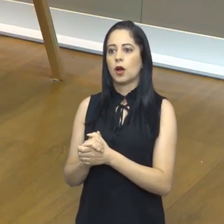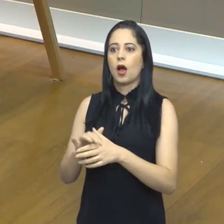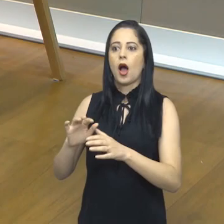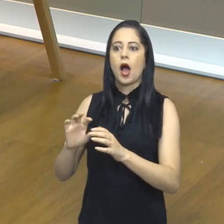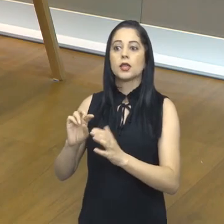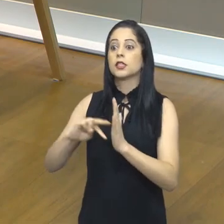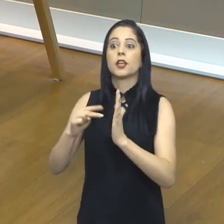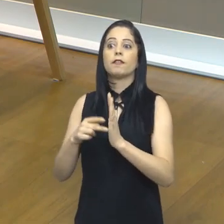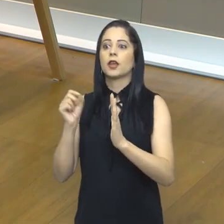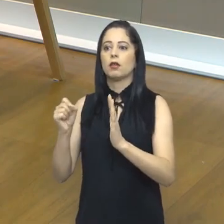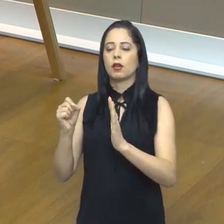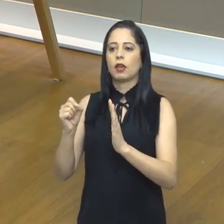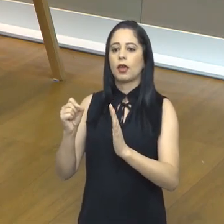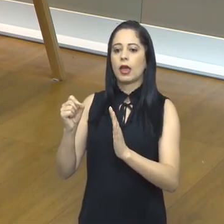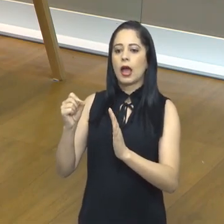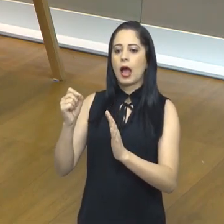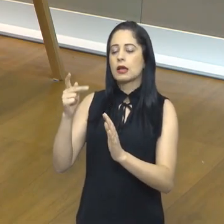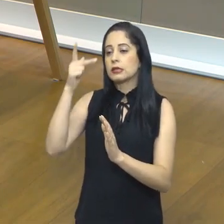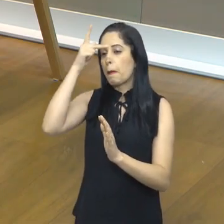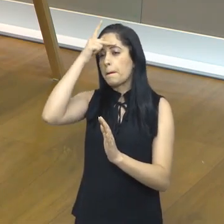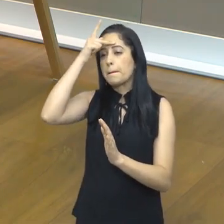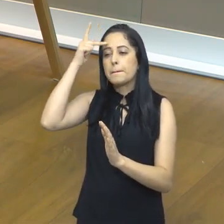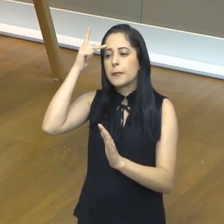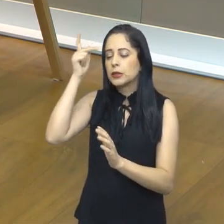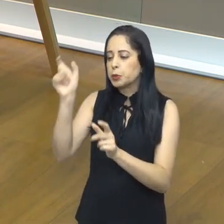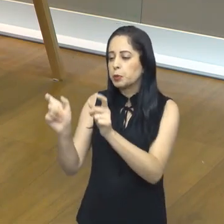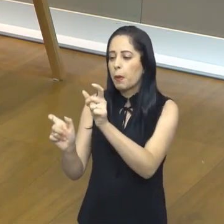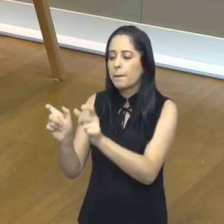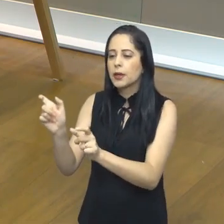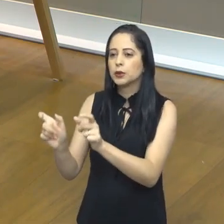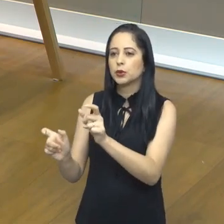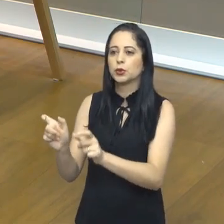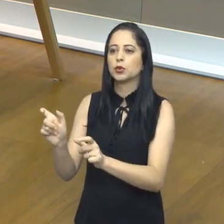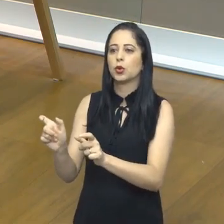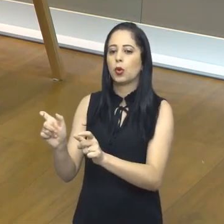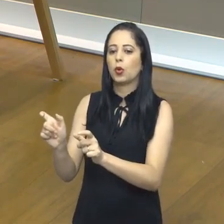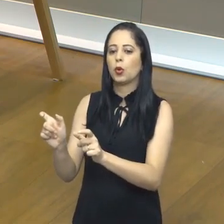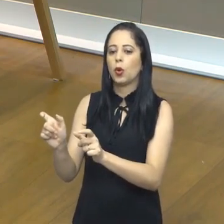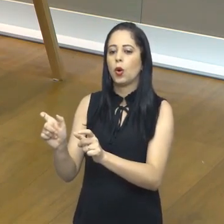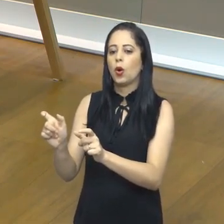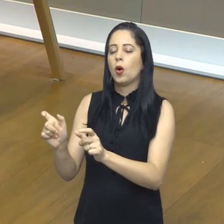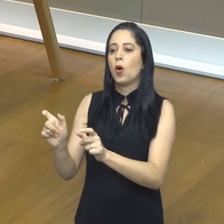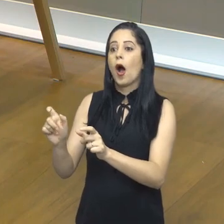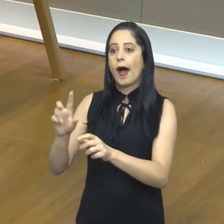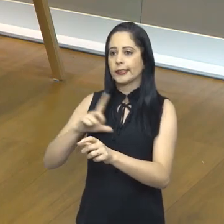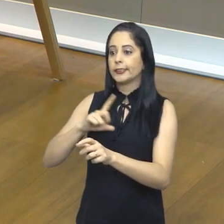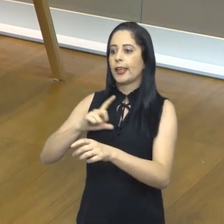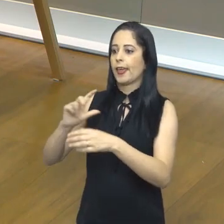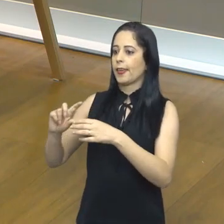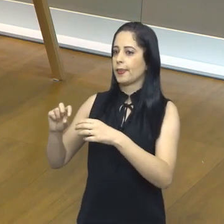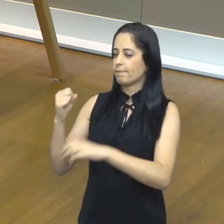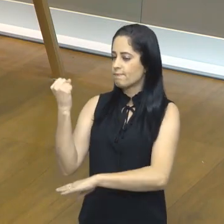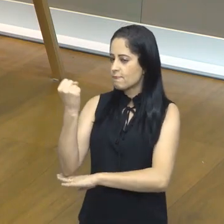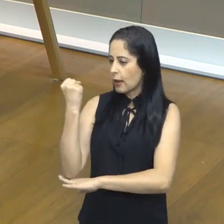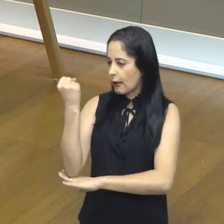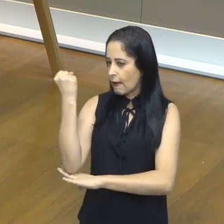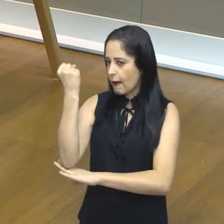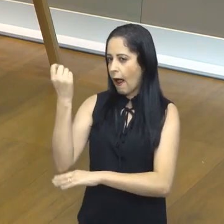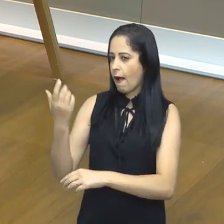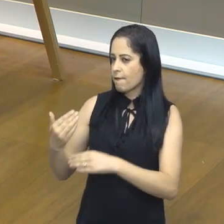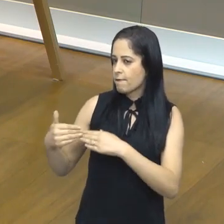forma, as pessoas ficam extremamente incapacitantes, algumas formas raras podem evoluir, inclusive para a fibrose, e aí sim fica com